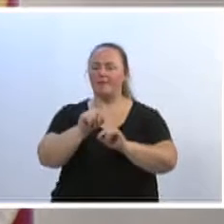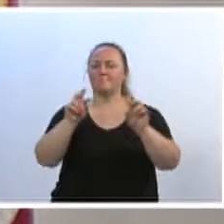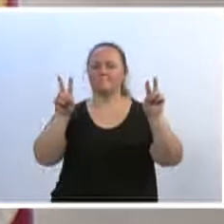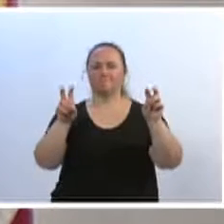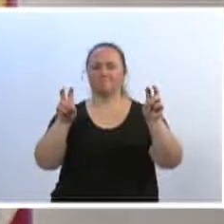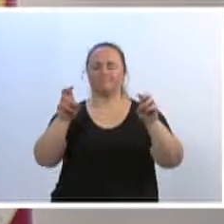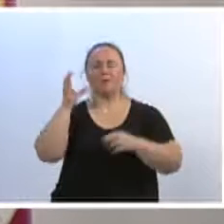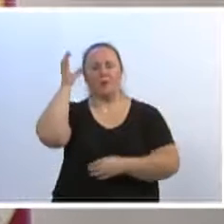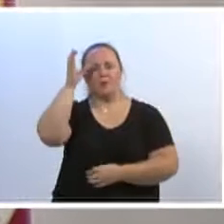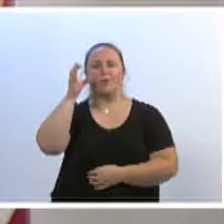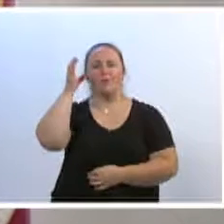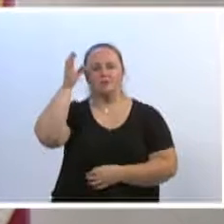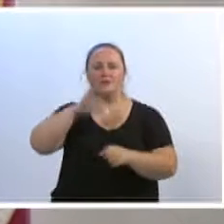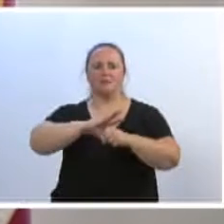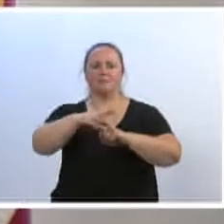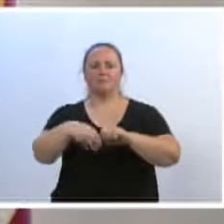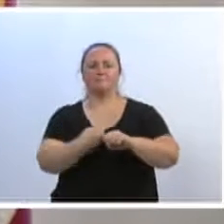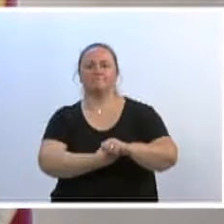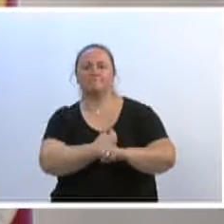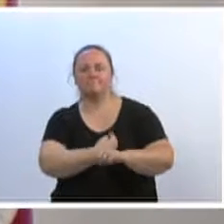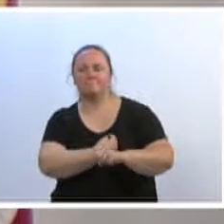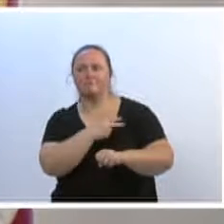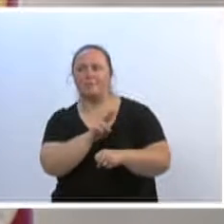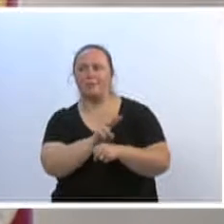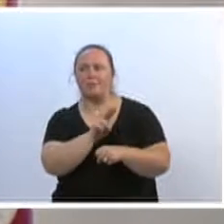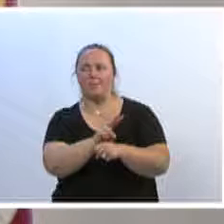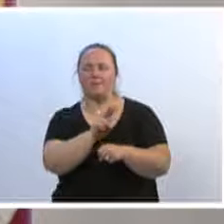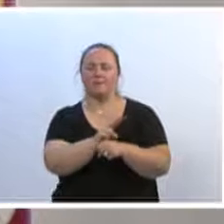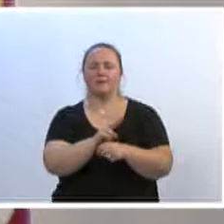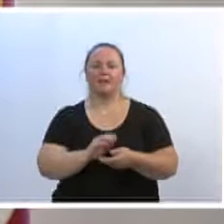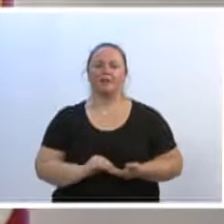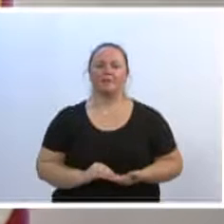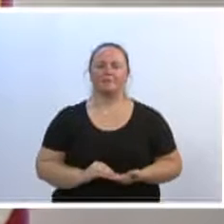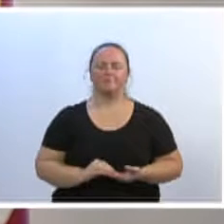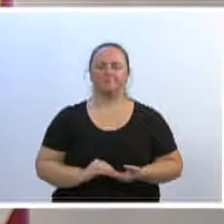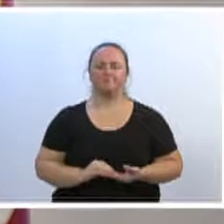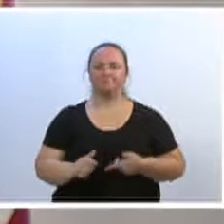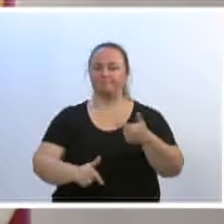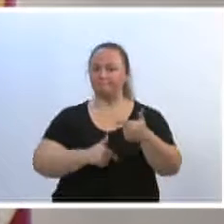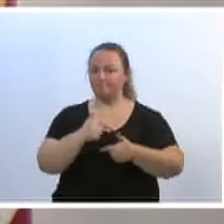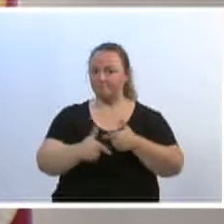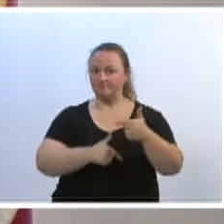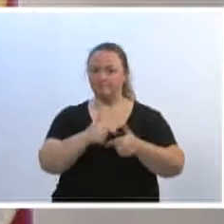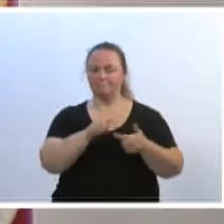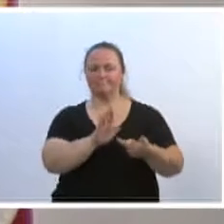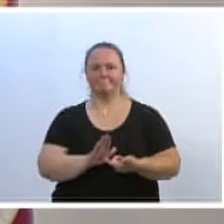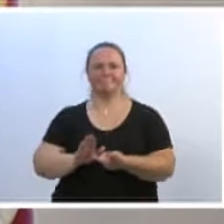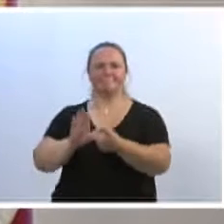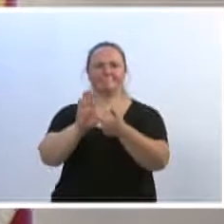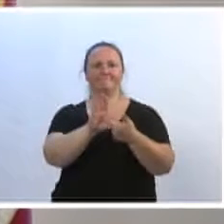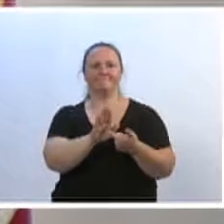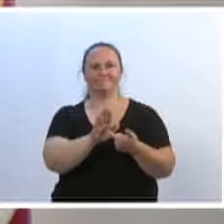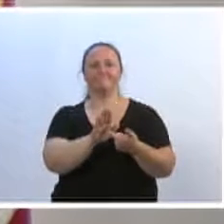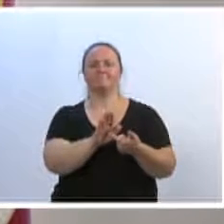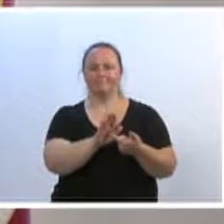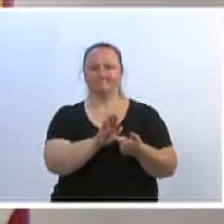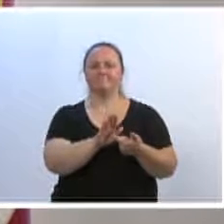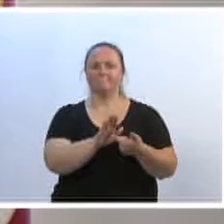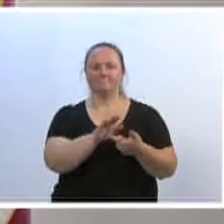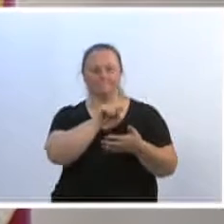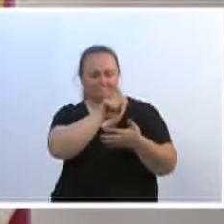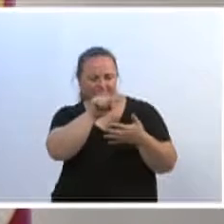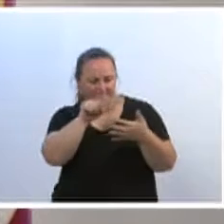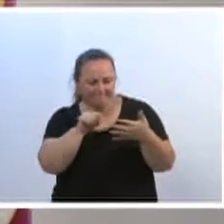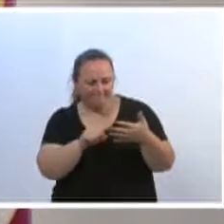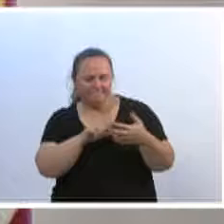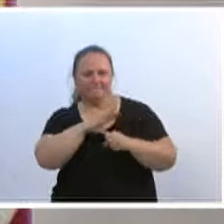preservação do meio ambiente. Nós temos um trabalho na Câmara Municipal que destaca, tem destacado essa questão em proteção